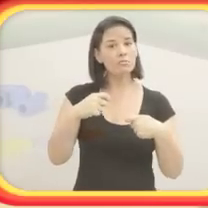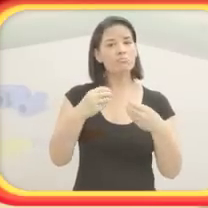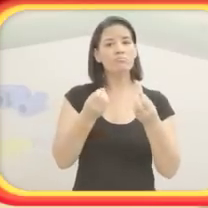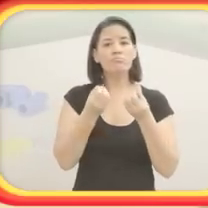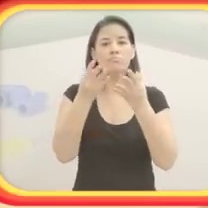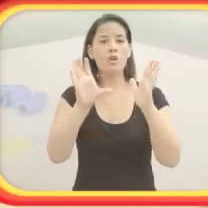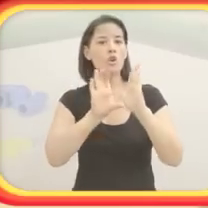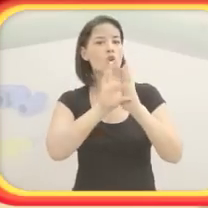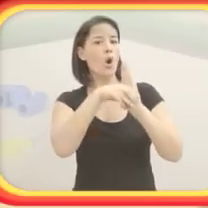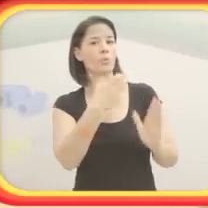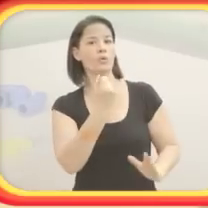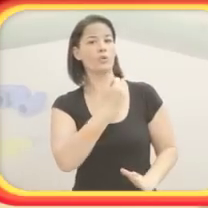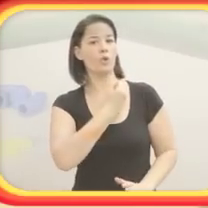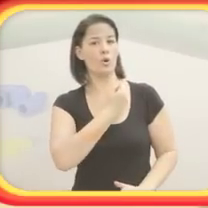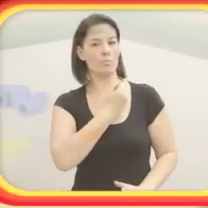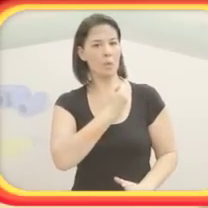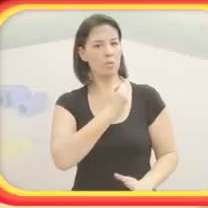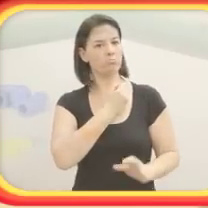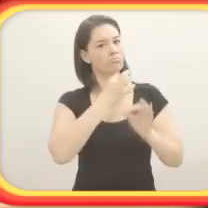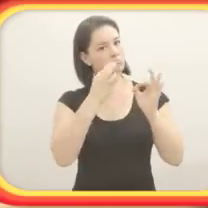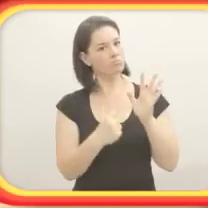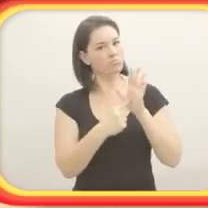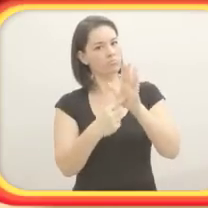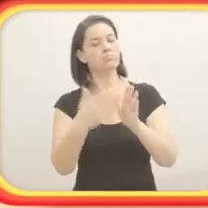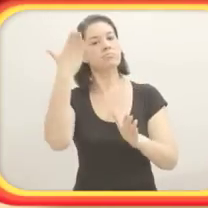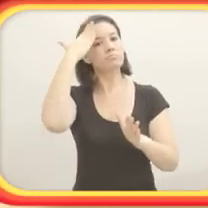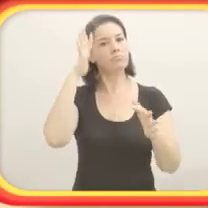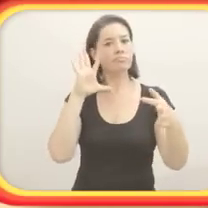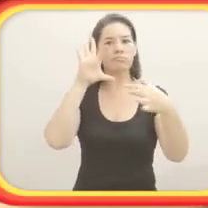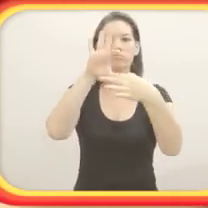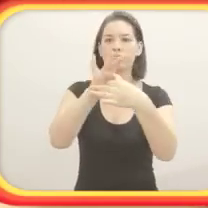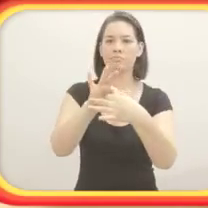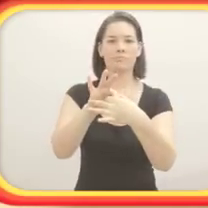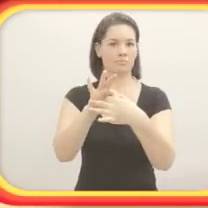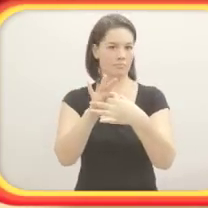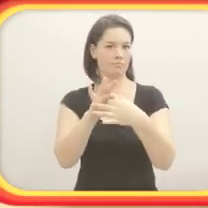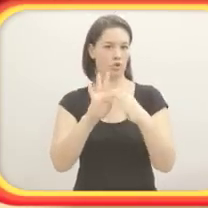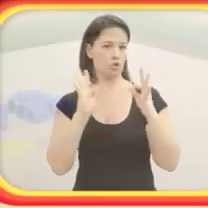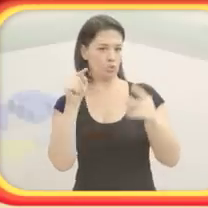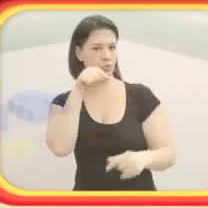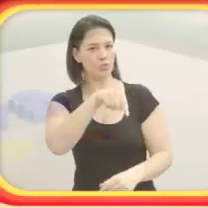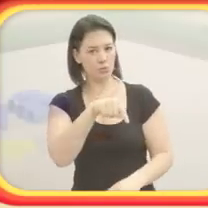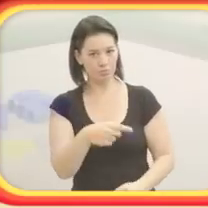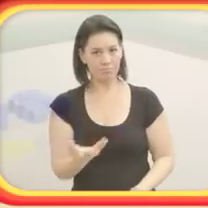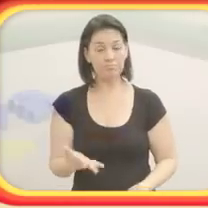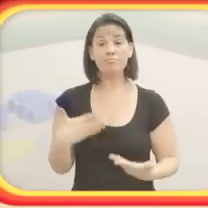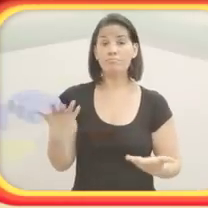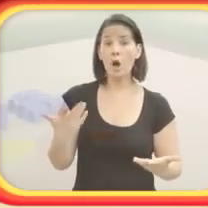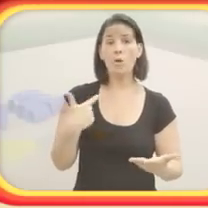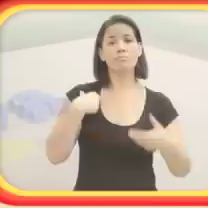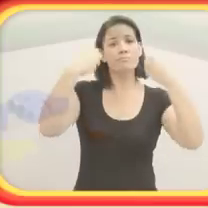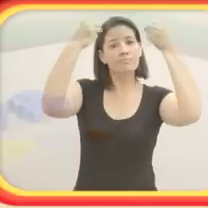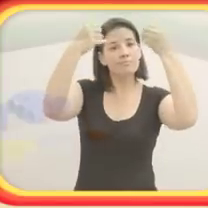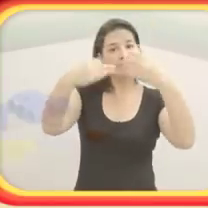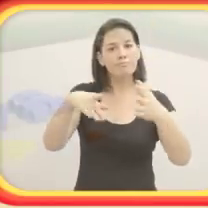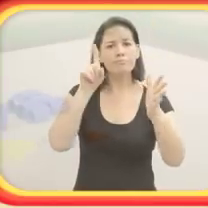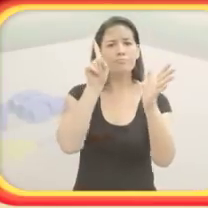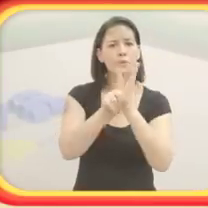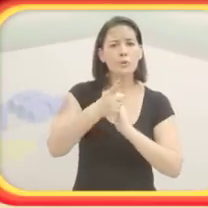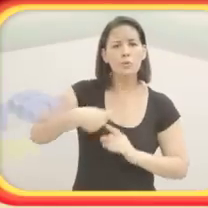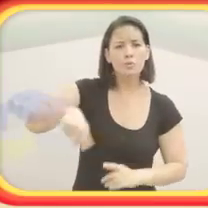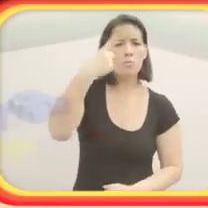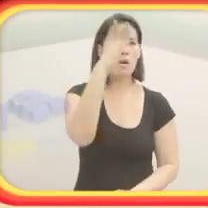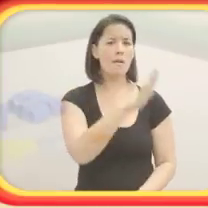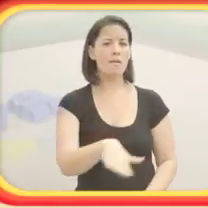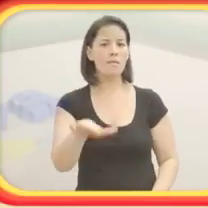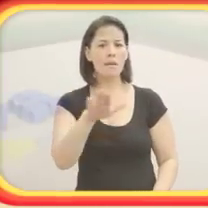Mas o que eu preciso para ter o conceito de número bem formado é conseguir relacionar tudo isso. Digamos que eu pergunte para uma criança assim.